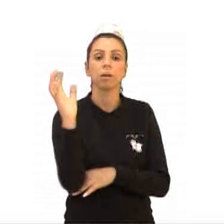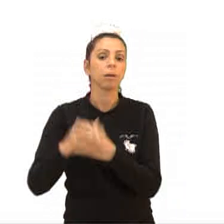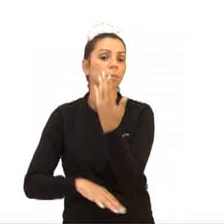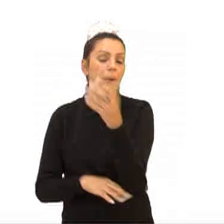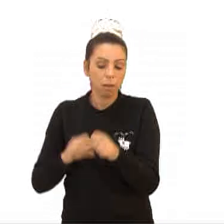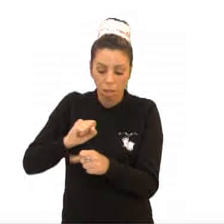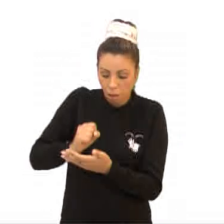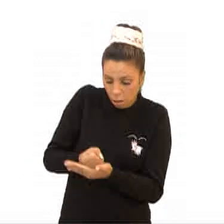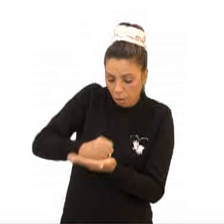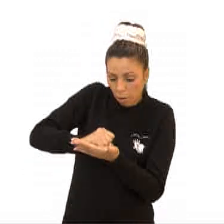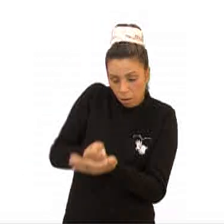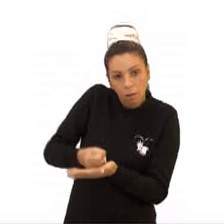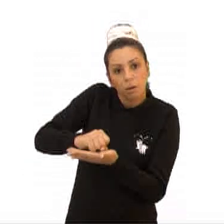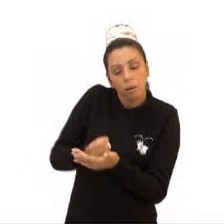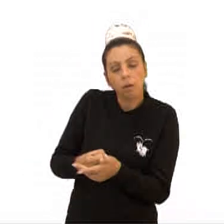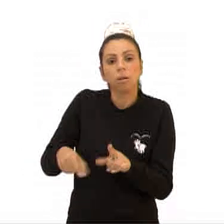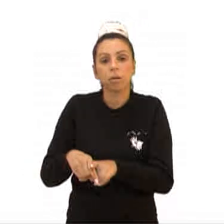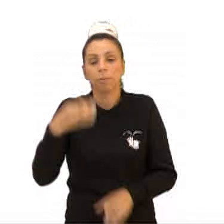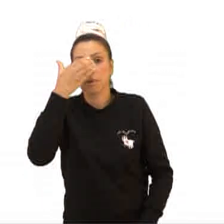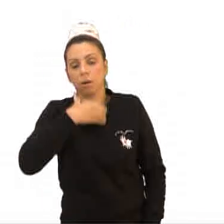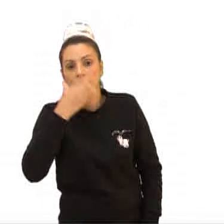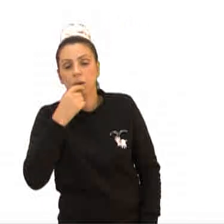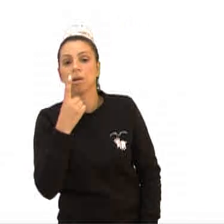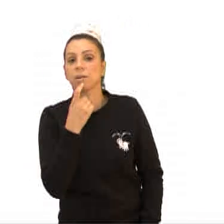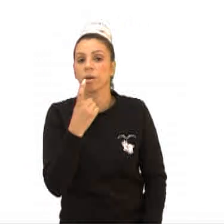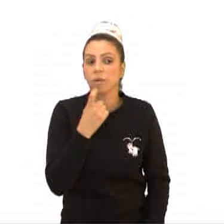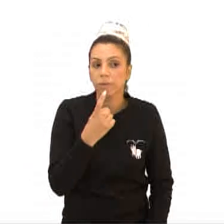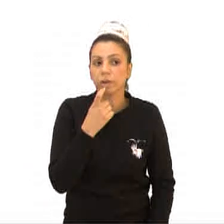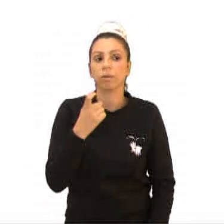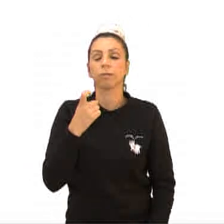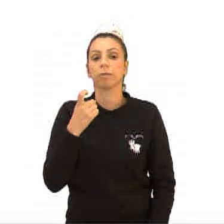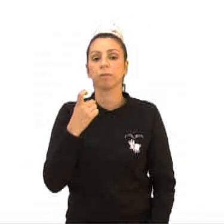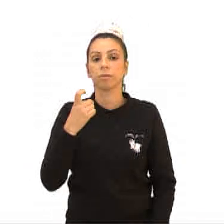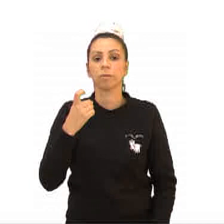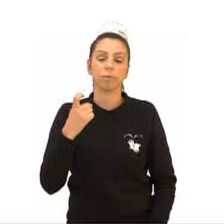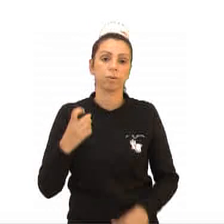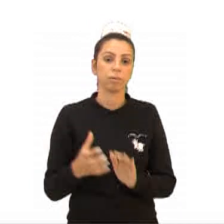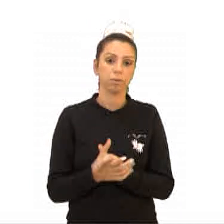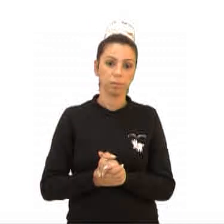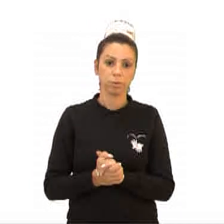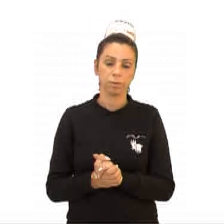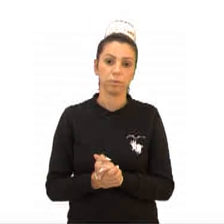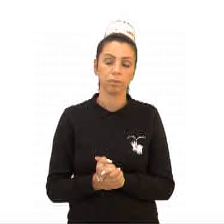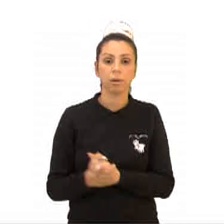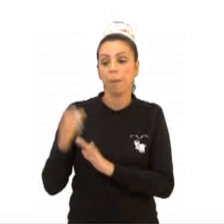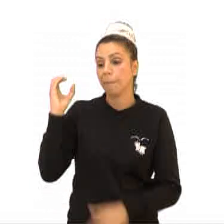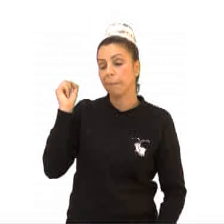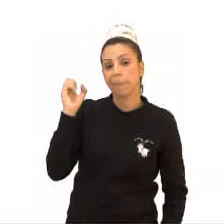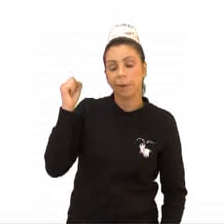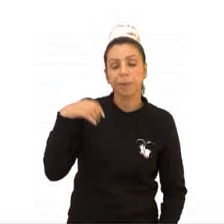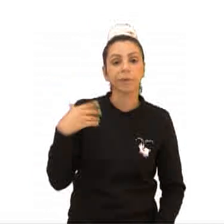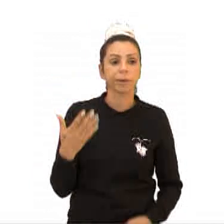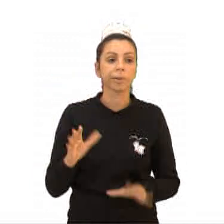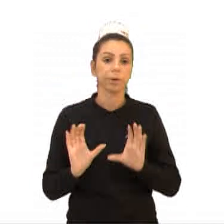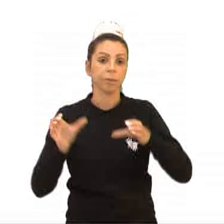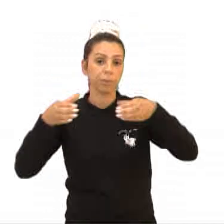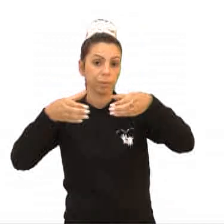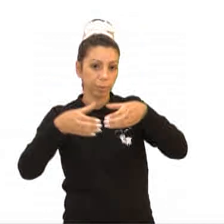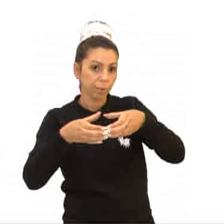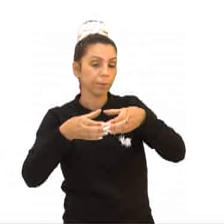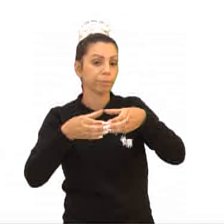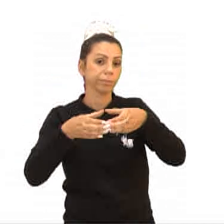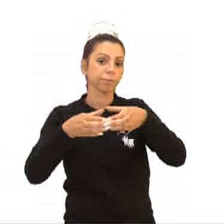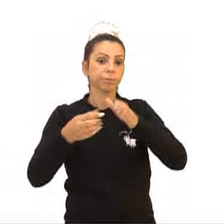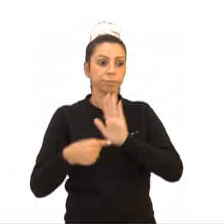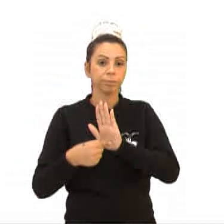que é a cor preta. Urucum, que é uma fruta, que é a cor vermelha. Tabatinka, que é um fruto, é a cor branca. A tribo cardimel, que tem um destaque